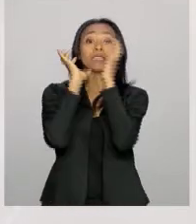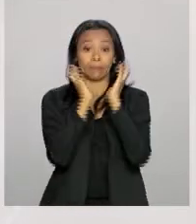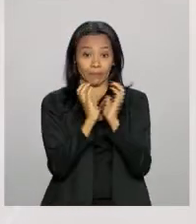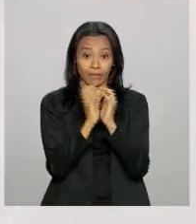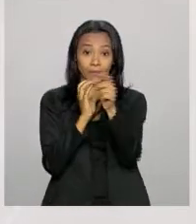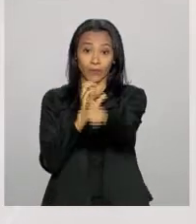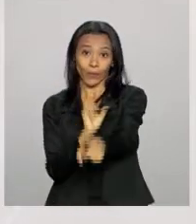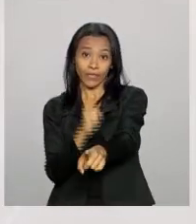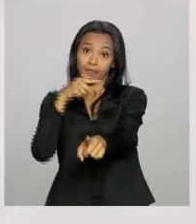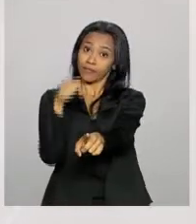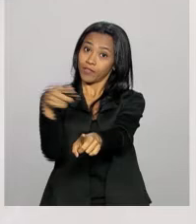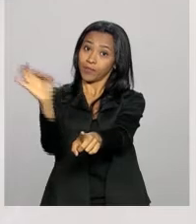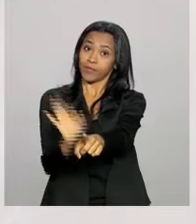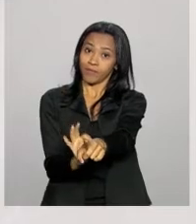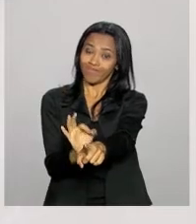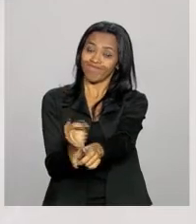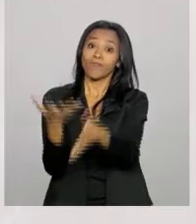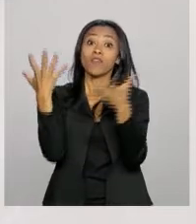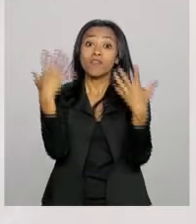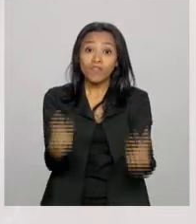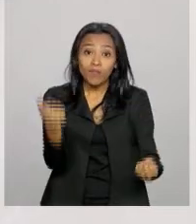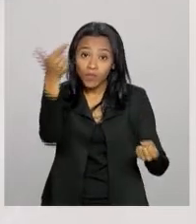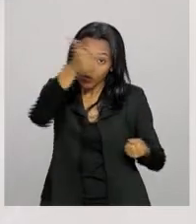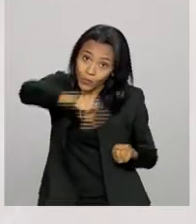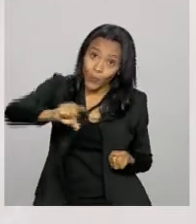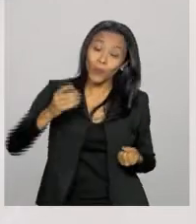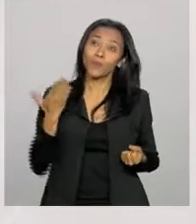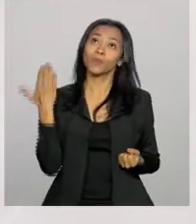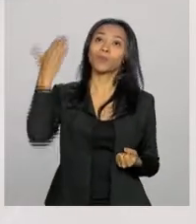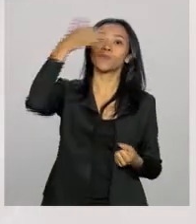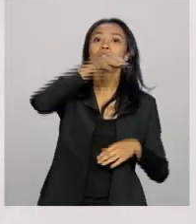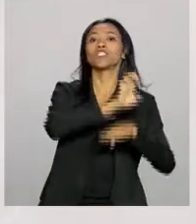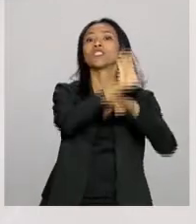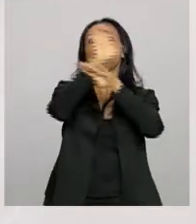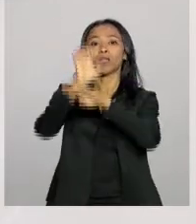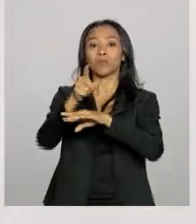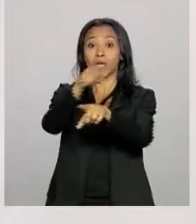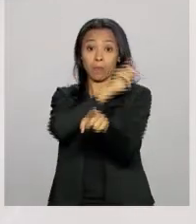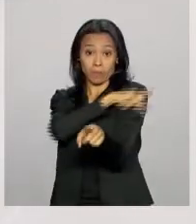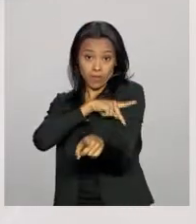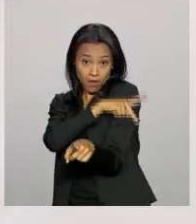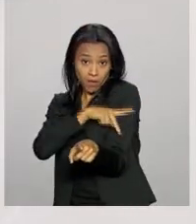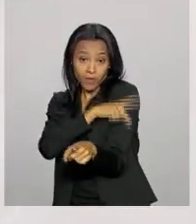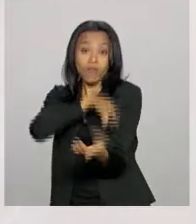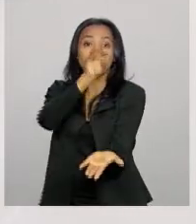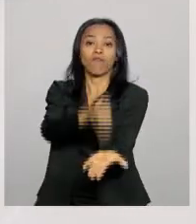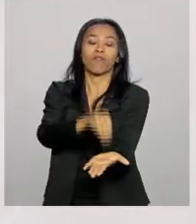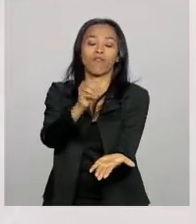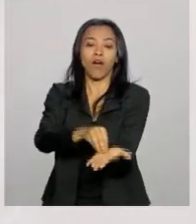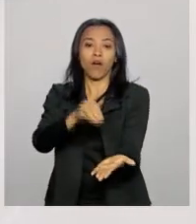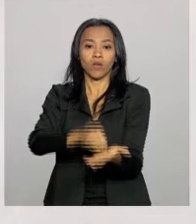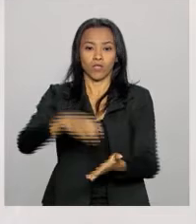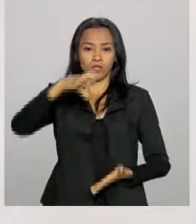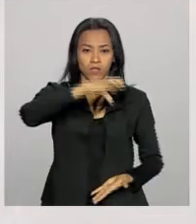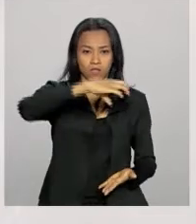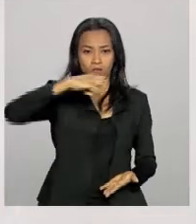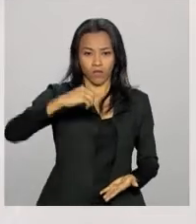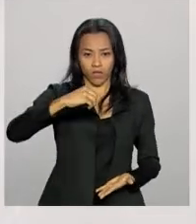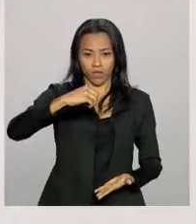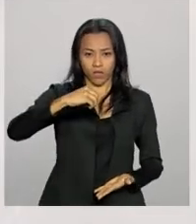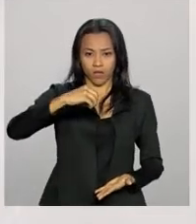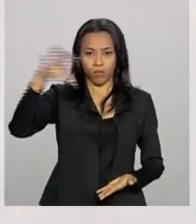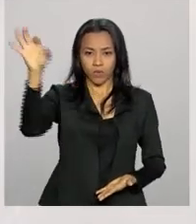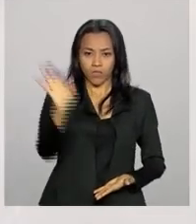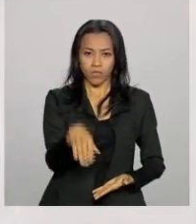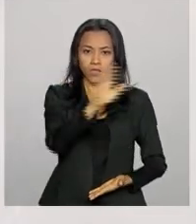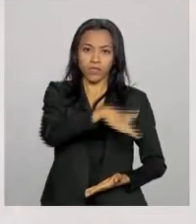87%. Vamos dar uma olhadinha em outros estados. No Piauí, faltam ser vacinadas 90% das